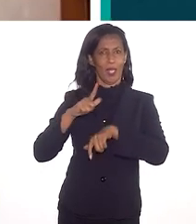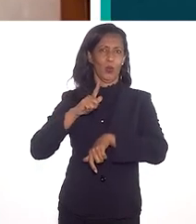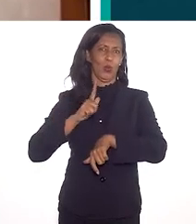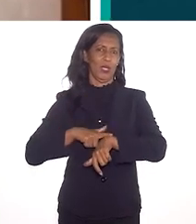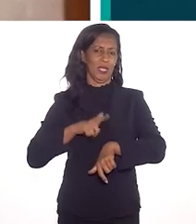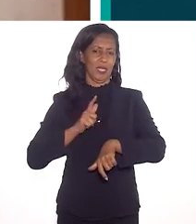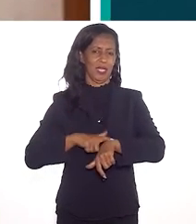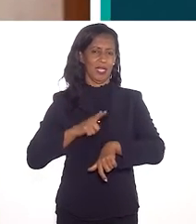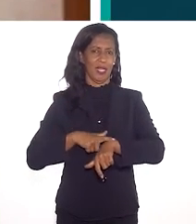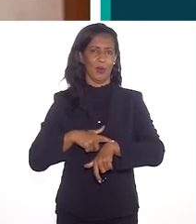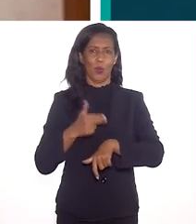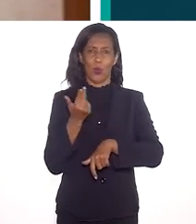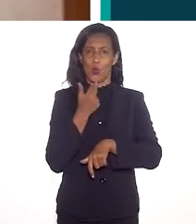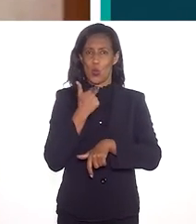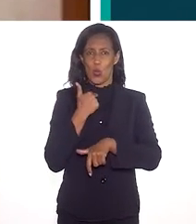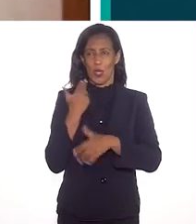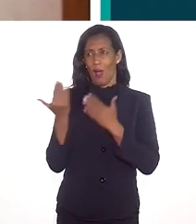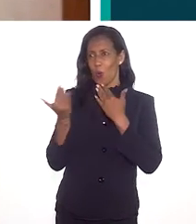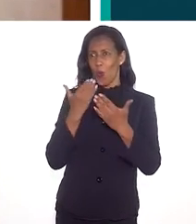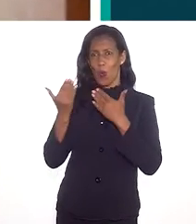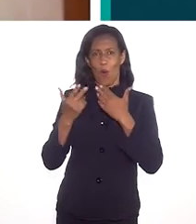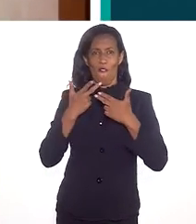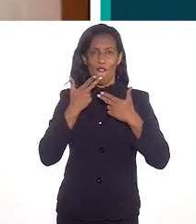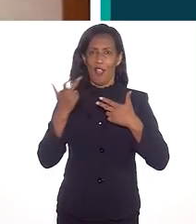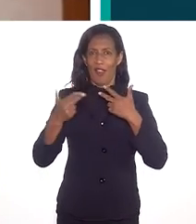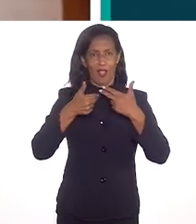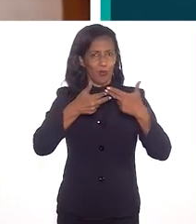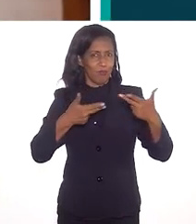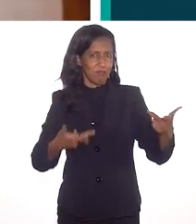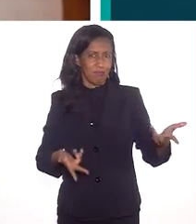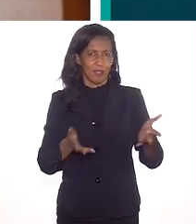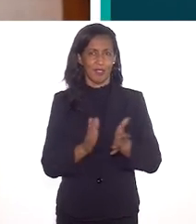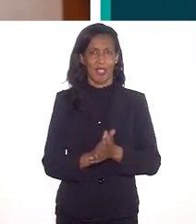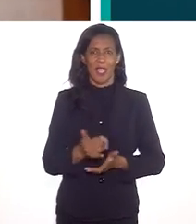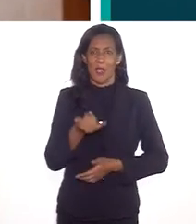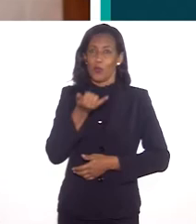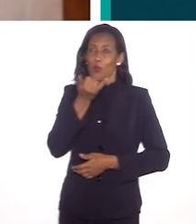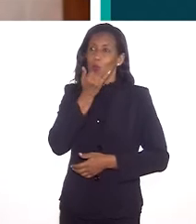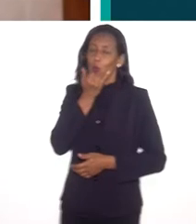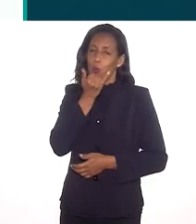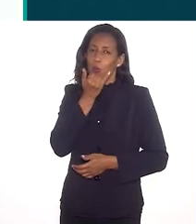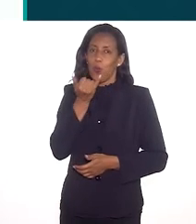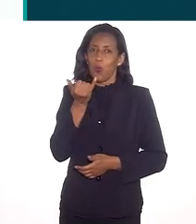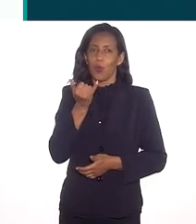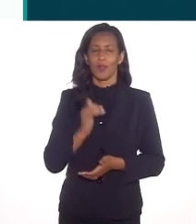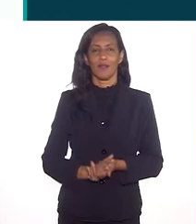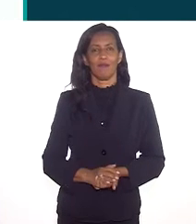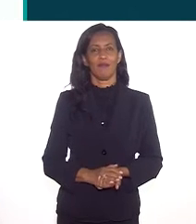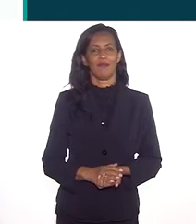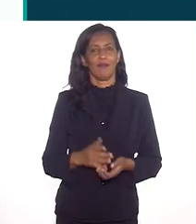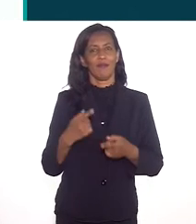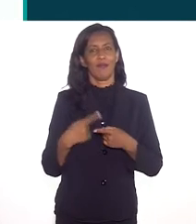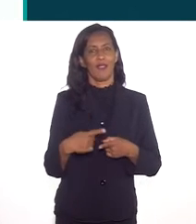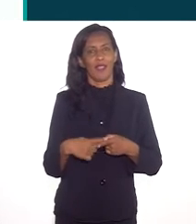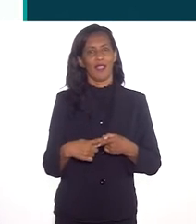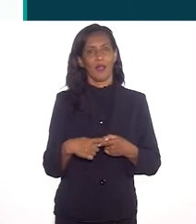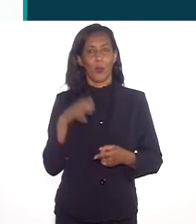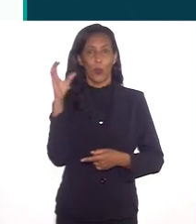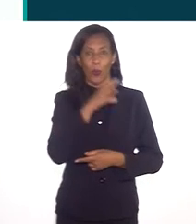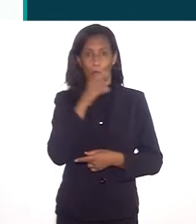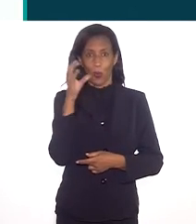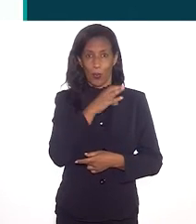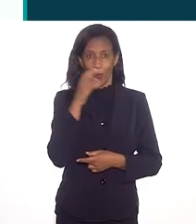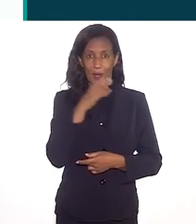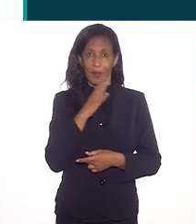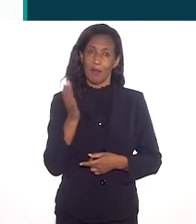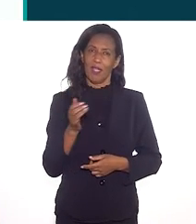direção para aumentar esse tempo, porque não dá, a gente não consegue falar as coisas. eu peço desculpa por a